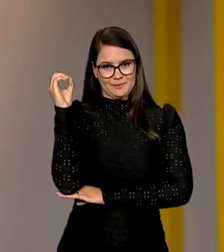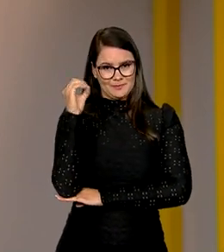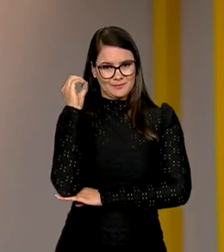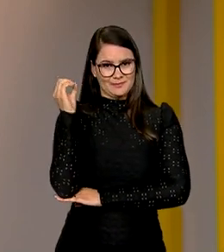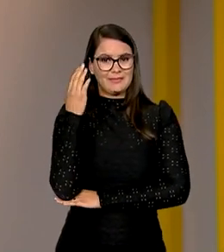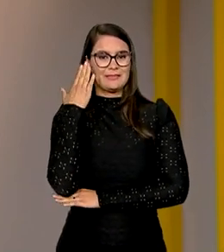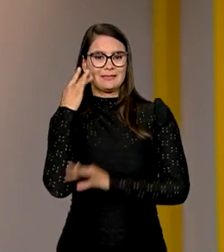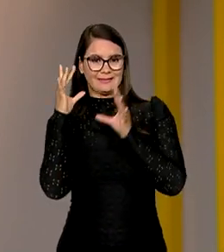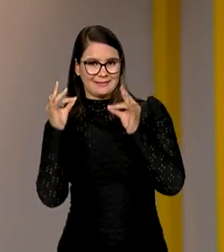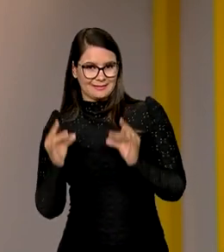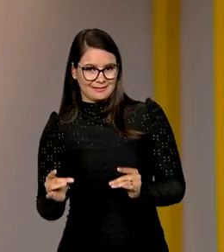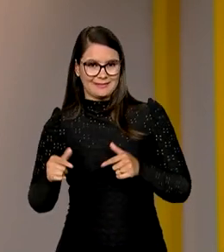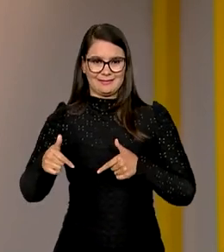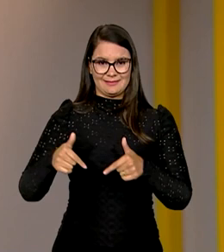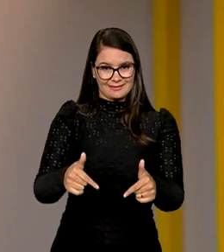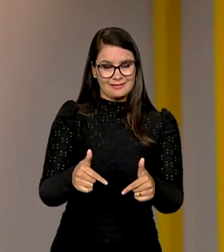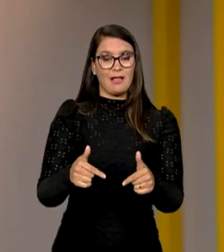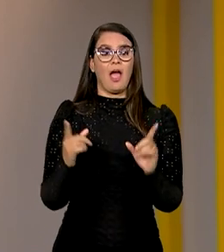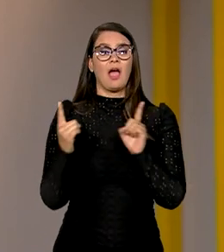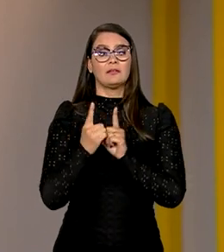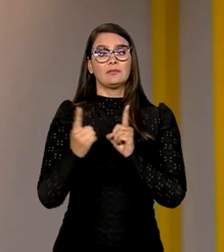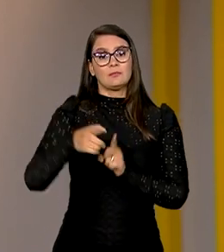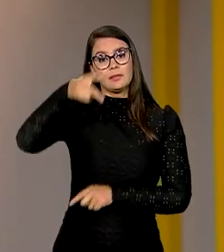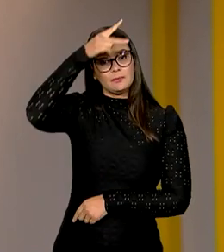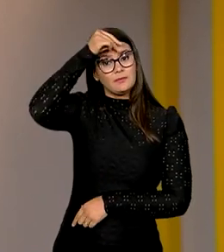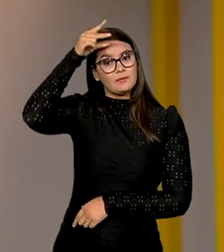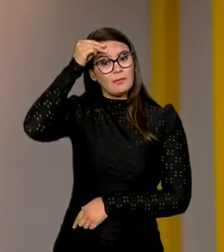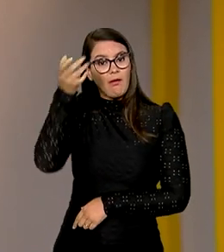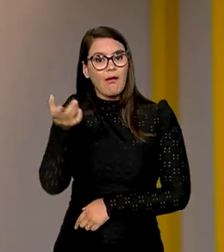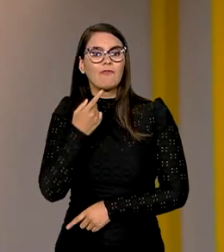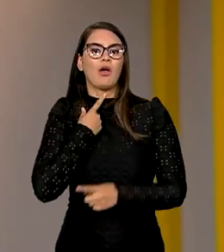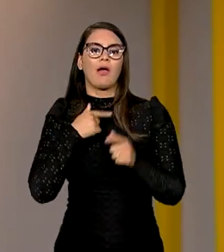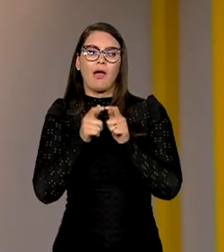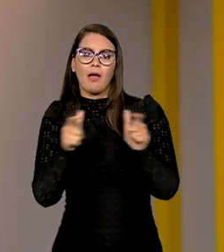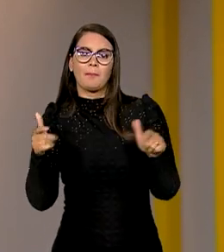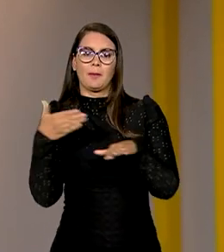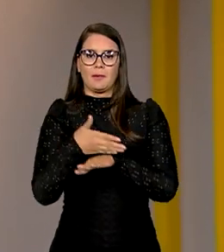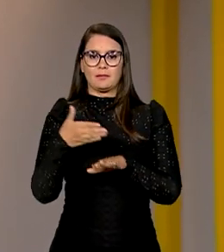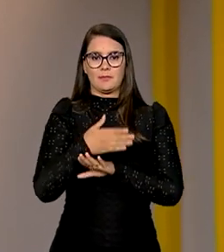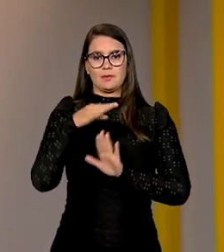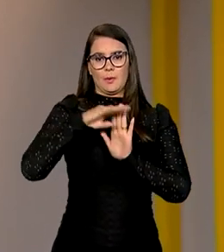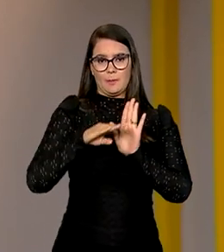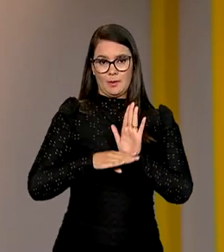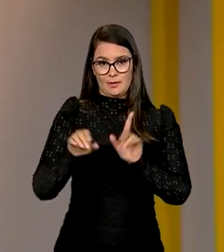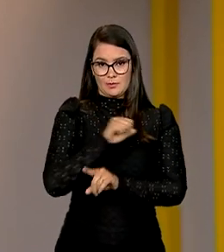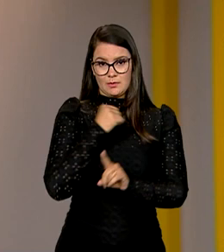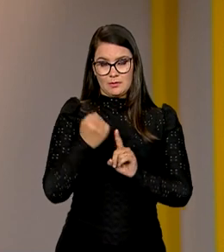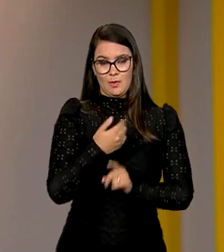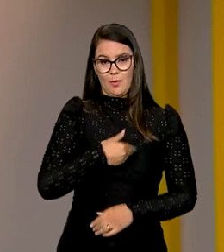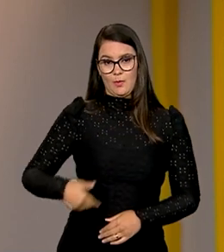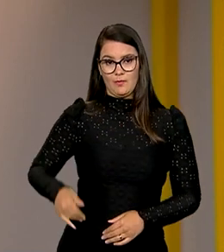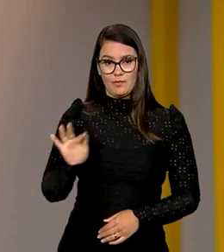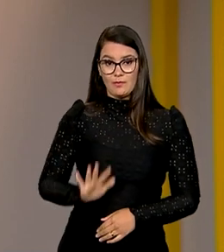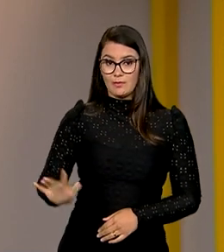saber os detalhes desta iniciativa de levar atendimento a prefeituras que querem ampliar a participação nos programas sociais do governo federal,